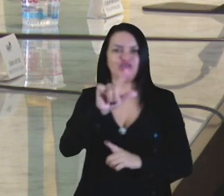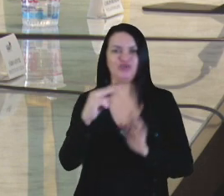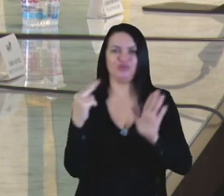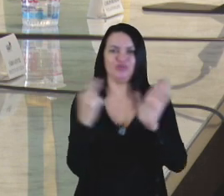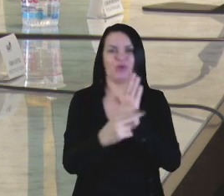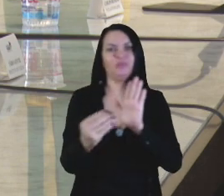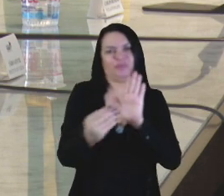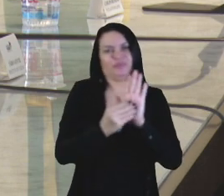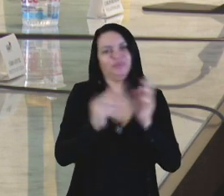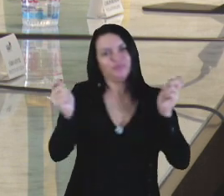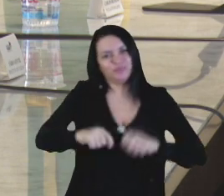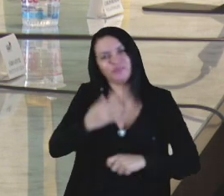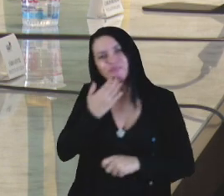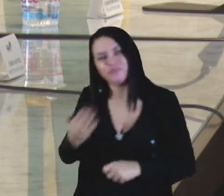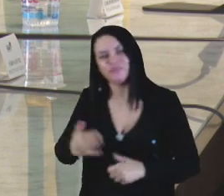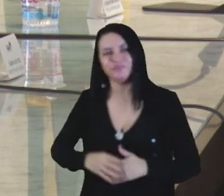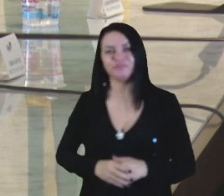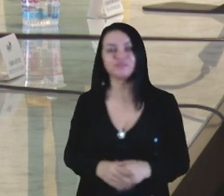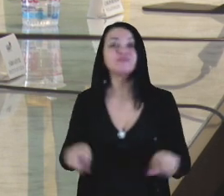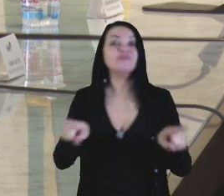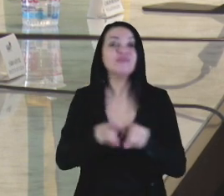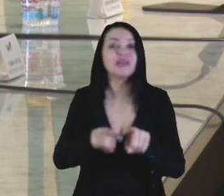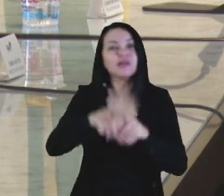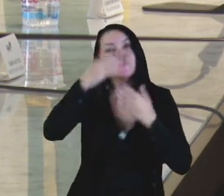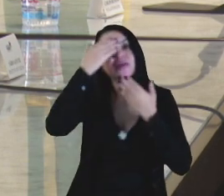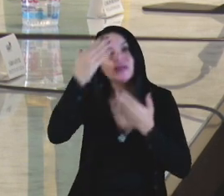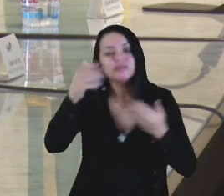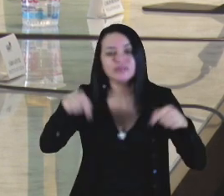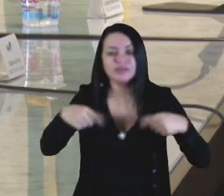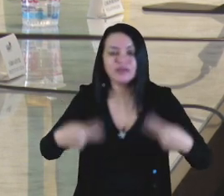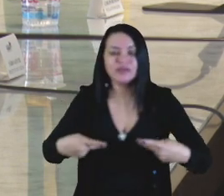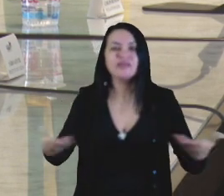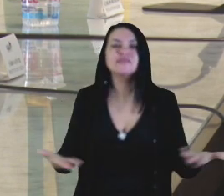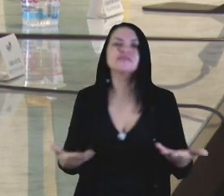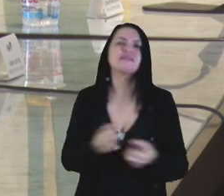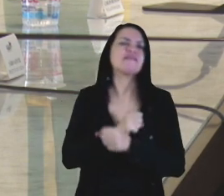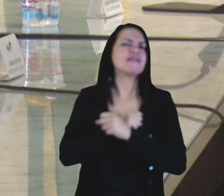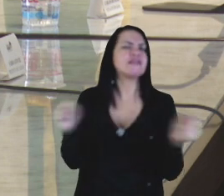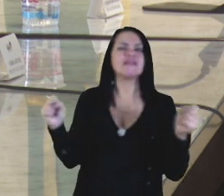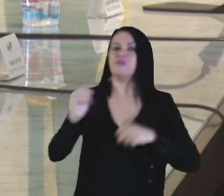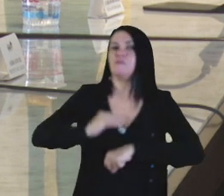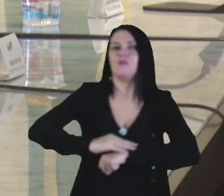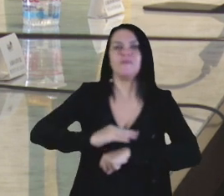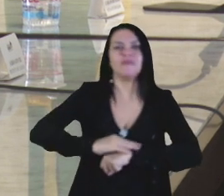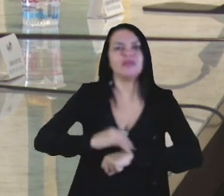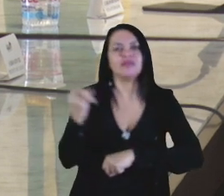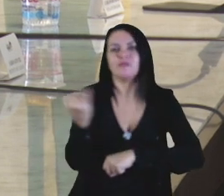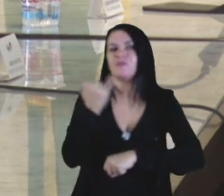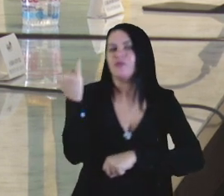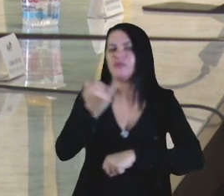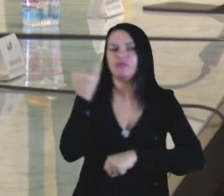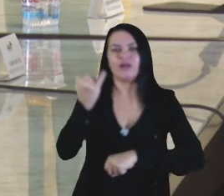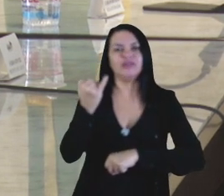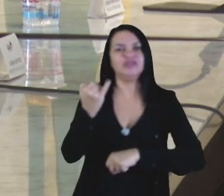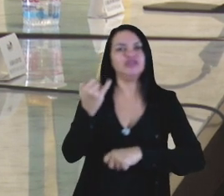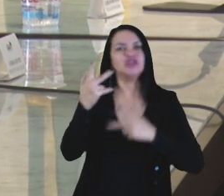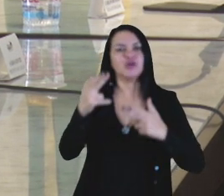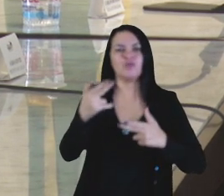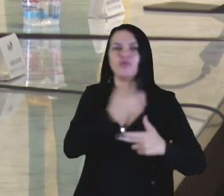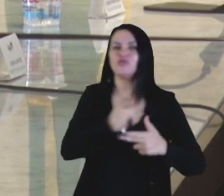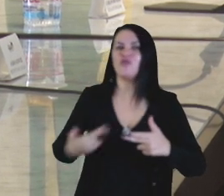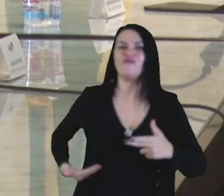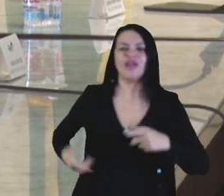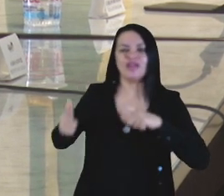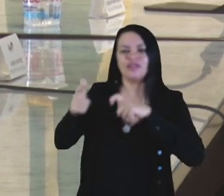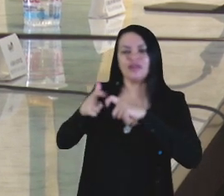esse respeito. Agradecer também aqui esse grande momento, que já foi a implantação nos governos anteriores da Faculdade